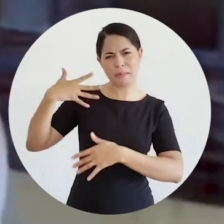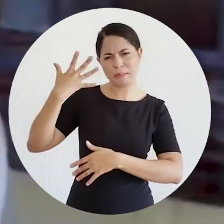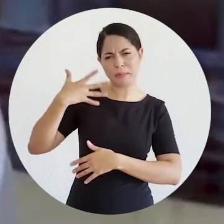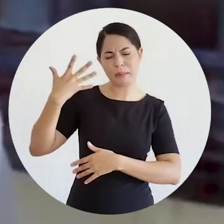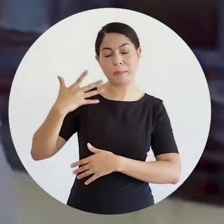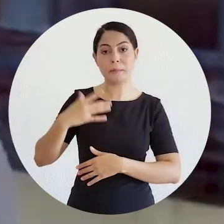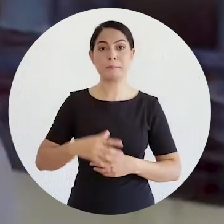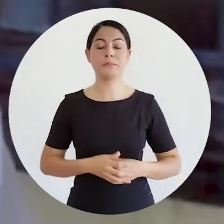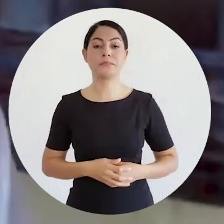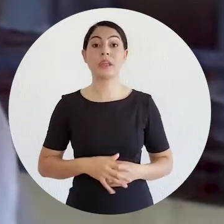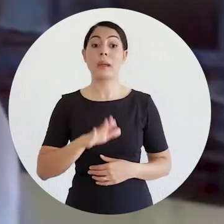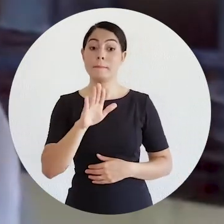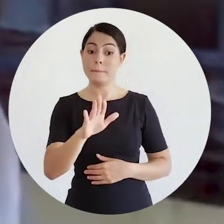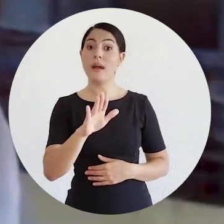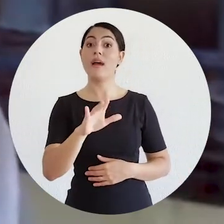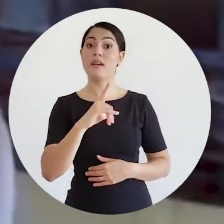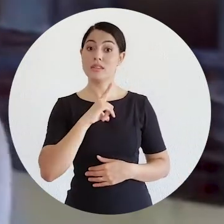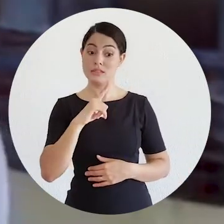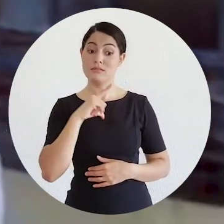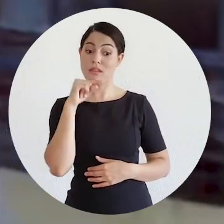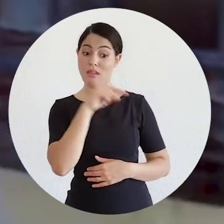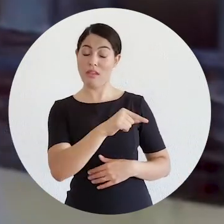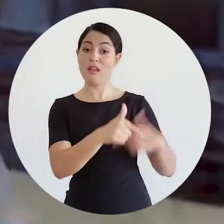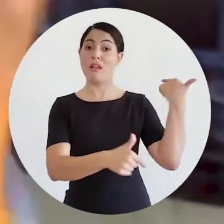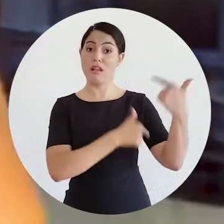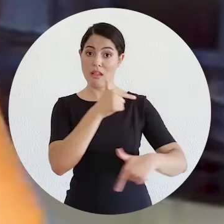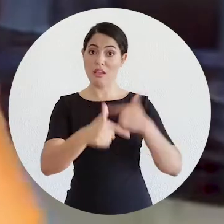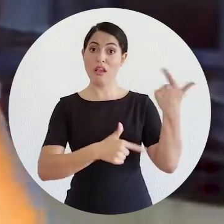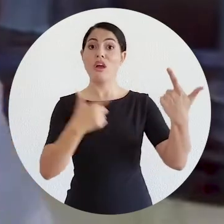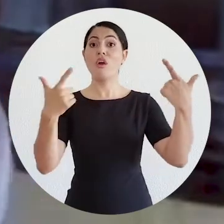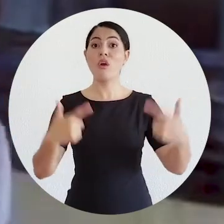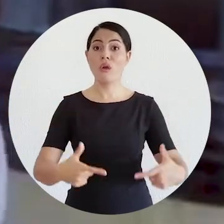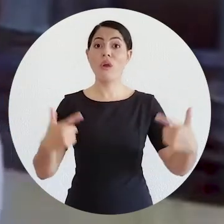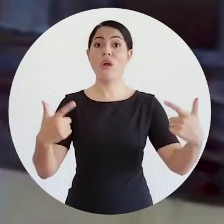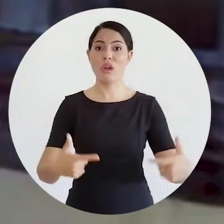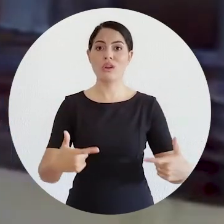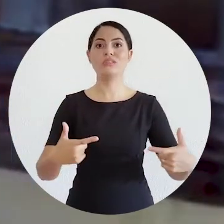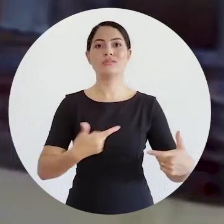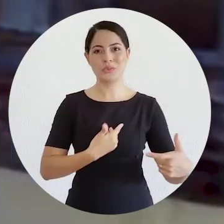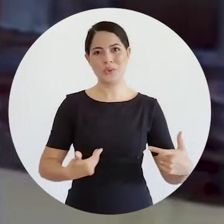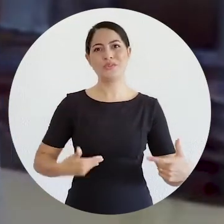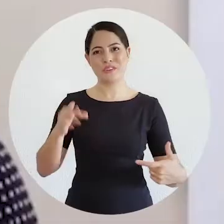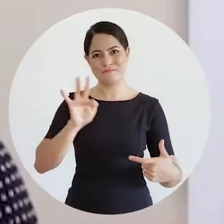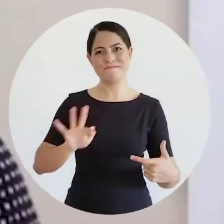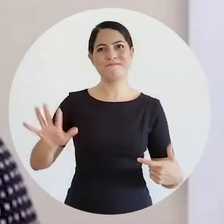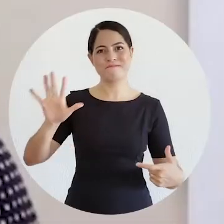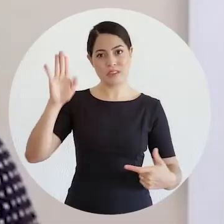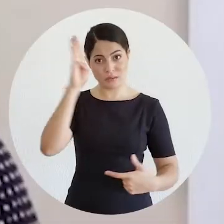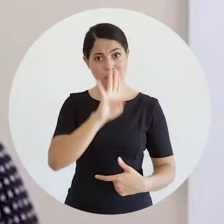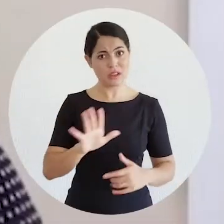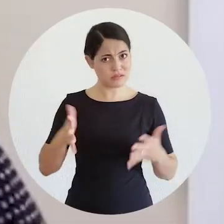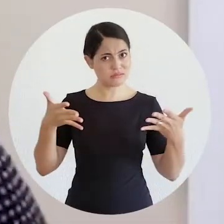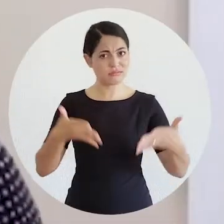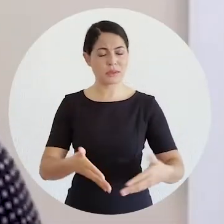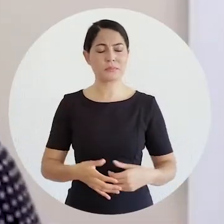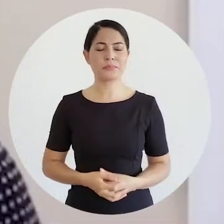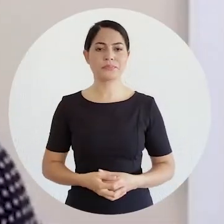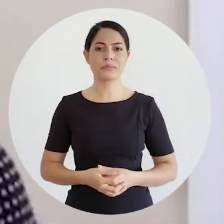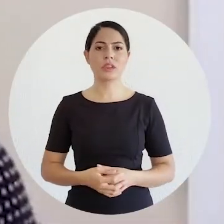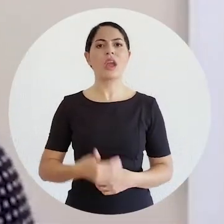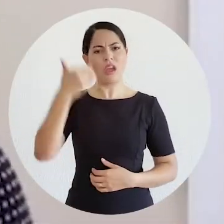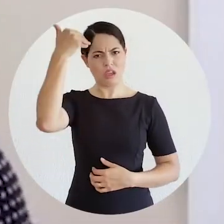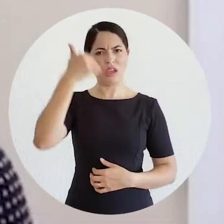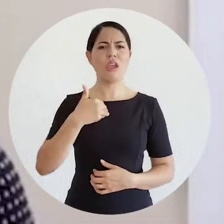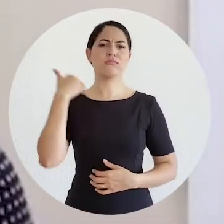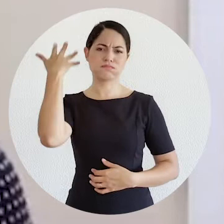e que continua, inclusive, sendo trabalhada dentro do próprio Estado brasileiro. A ideia da minha fala é muito mais